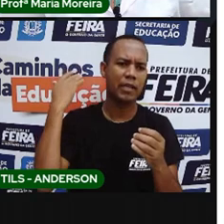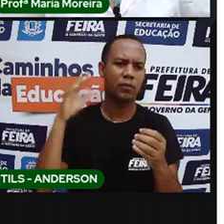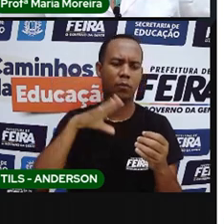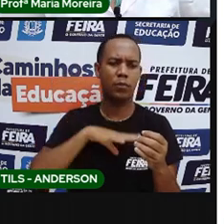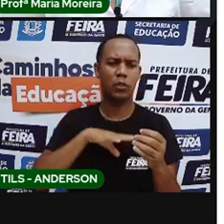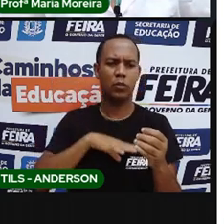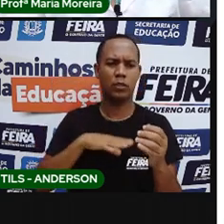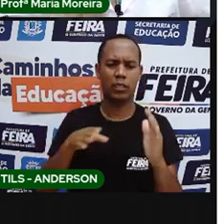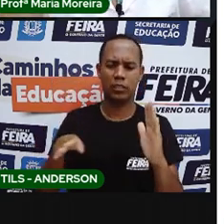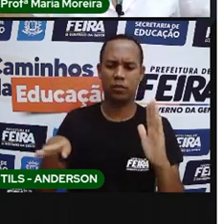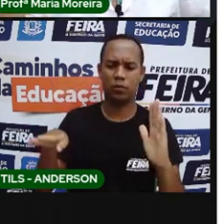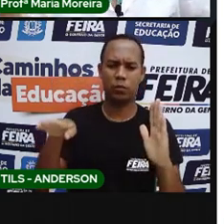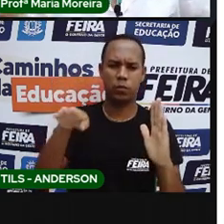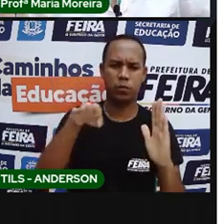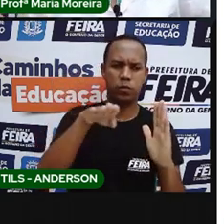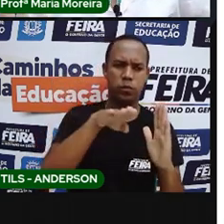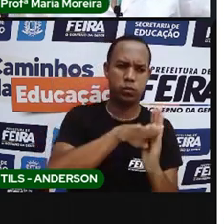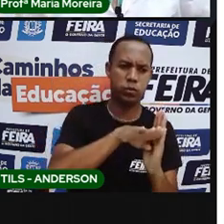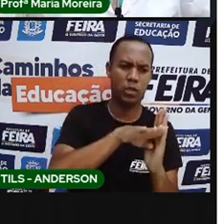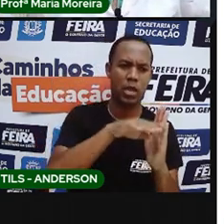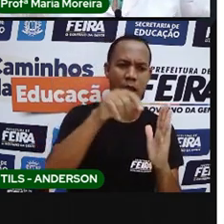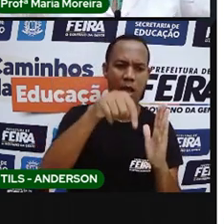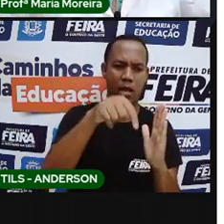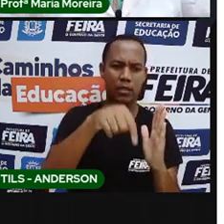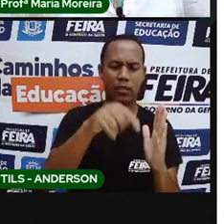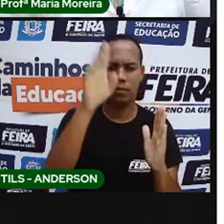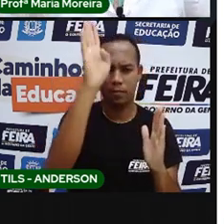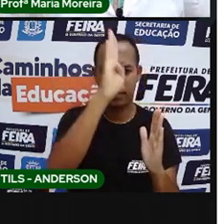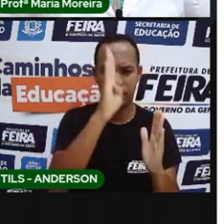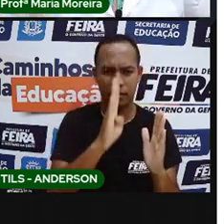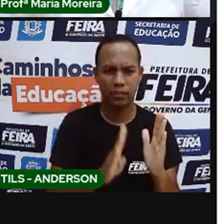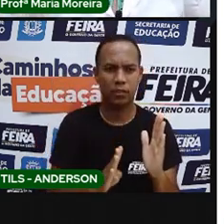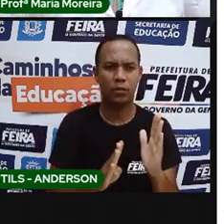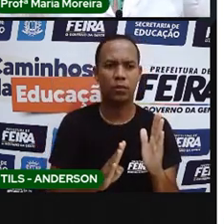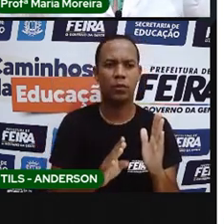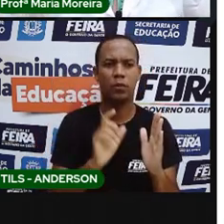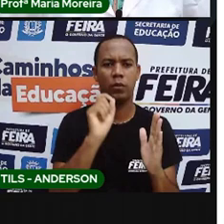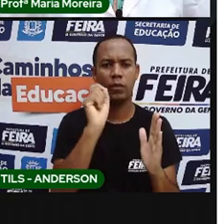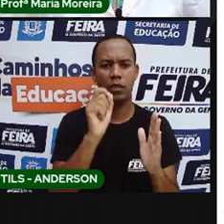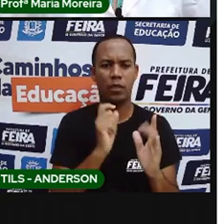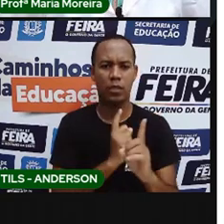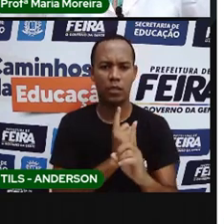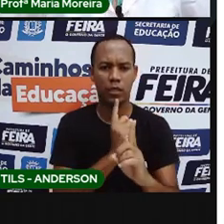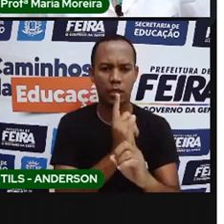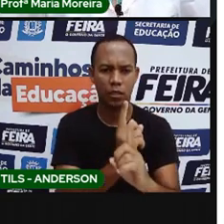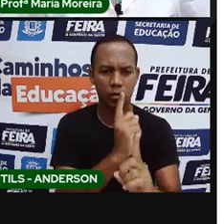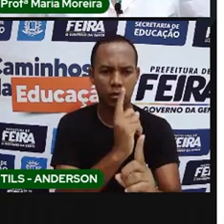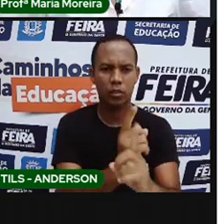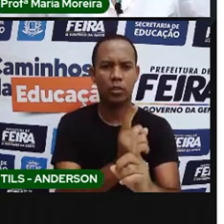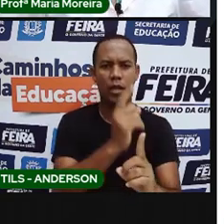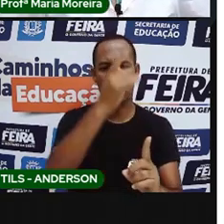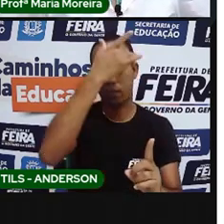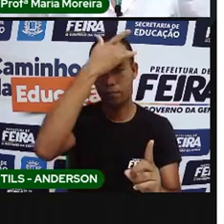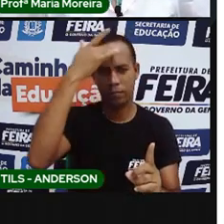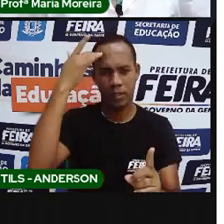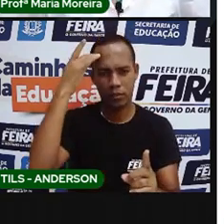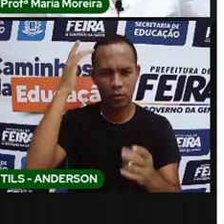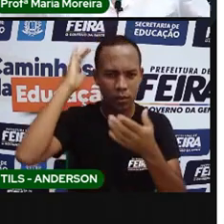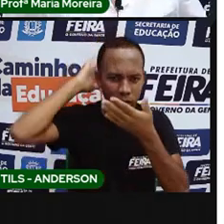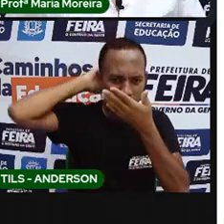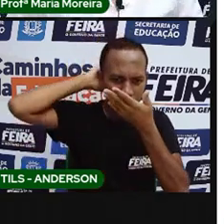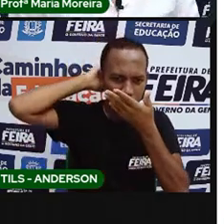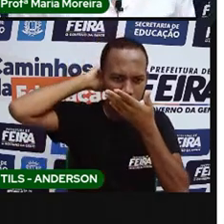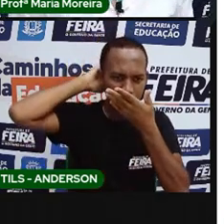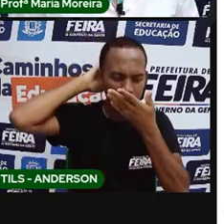Brasil aqui, tá? A chegada dos portugueses ao Brasil e que aqui encontraram os povos indígenas, né?